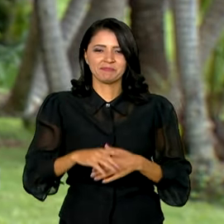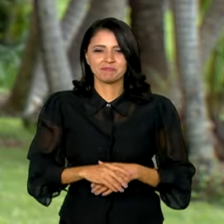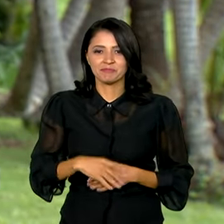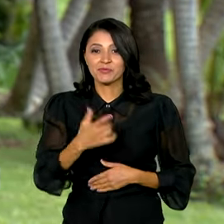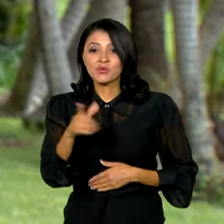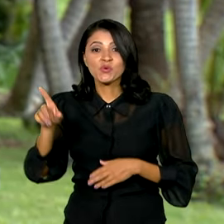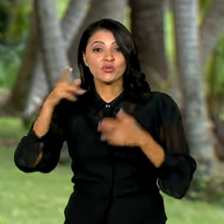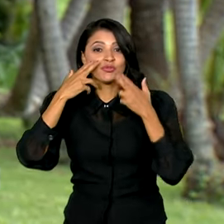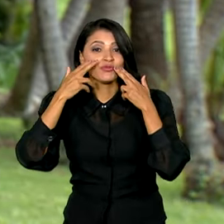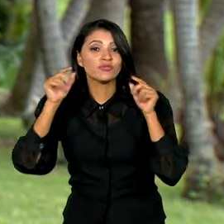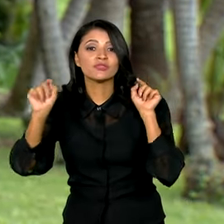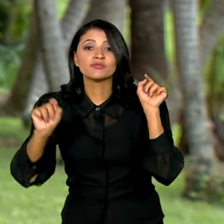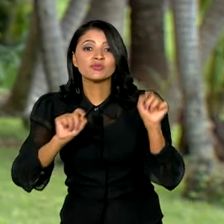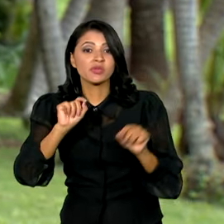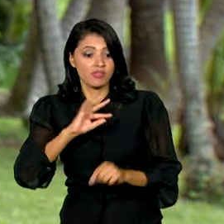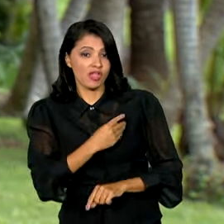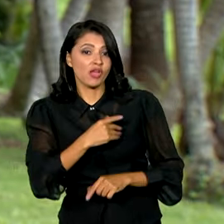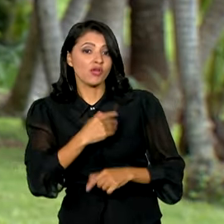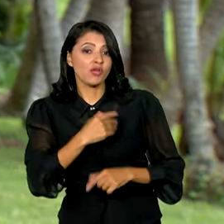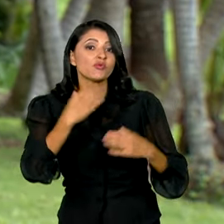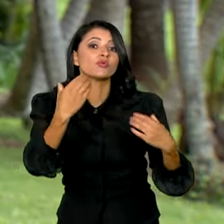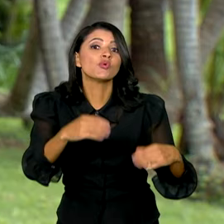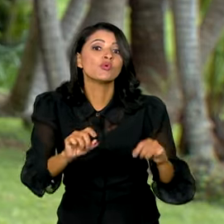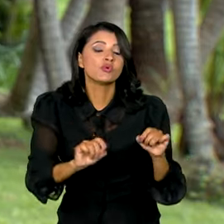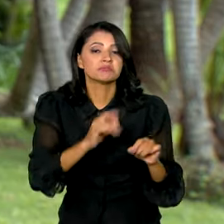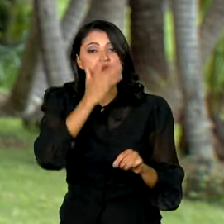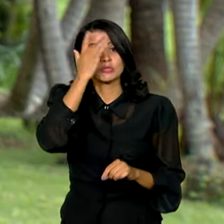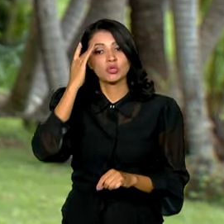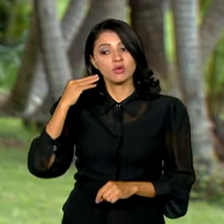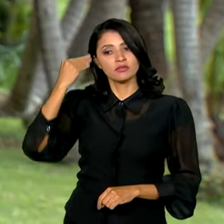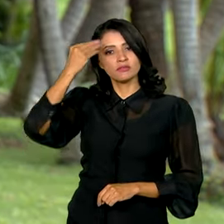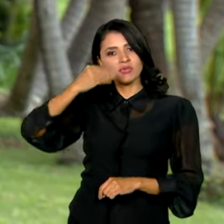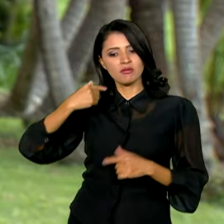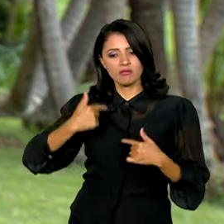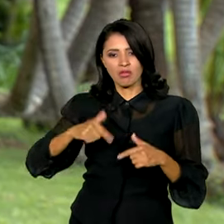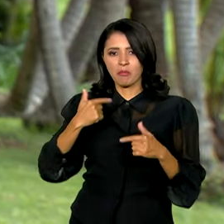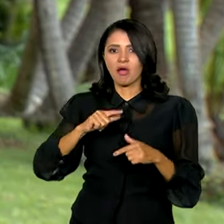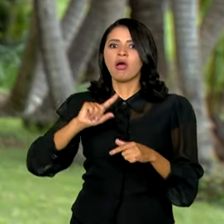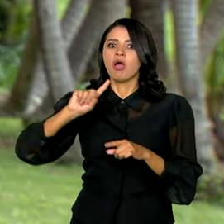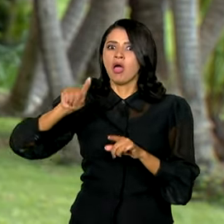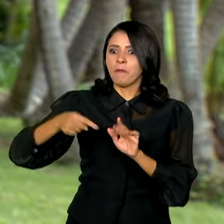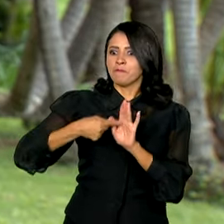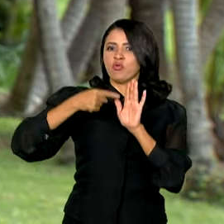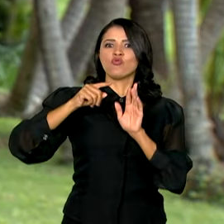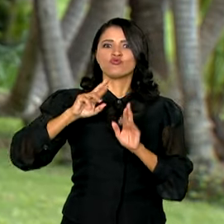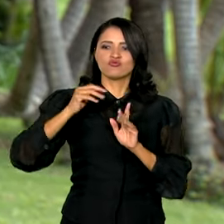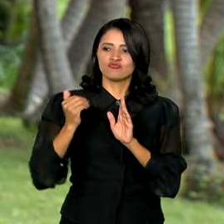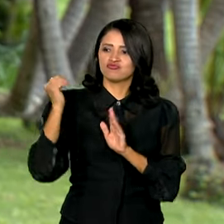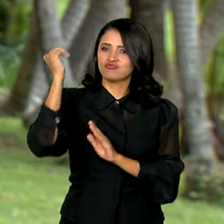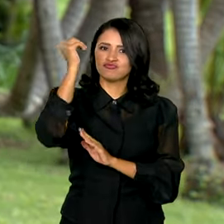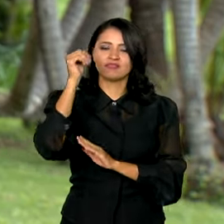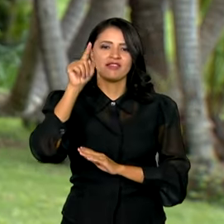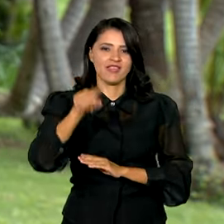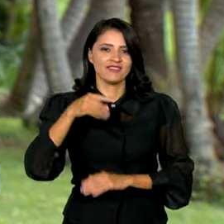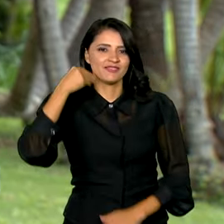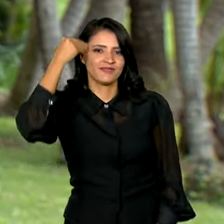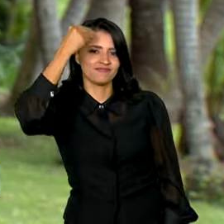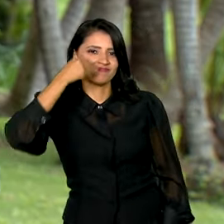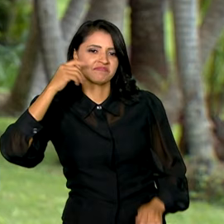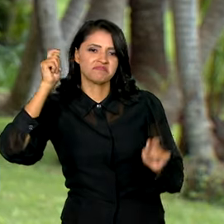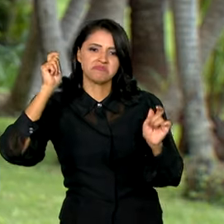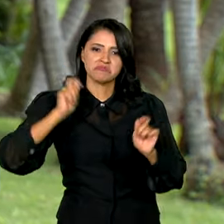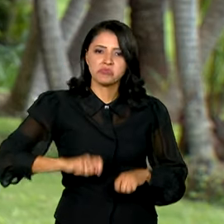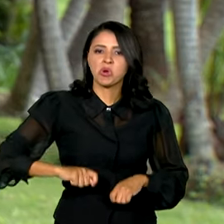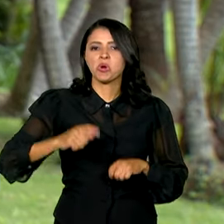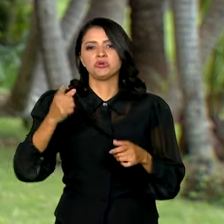concurso da FUNAI é que quem tem experiência de trabalho com populações indígenas ganha pontuação diferenciada. Essa experiência pode ser